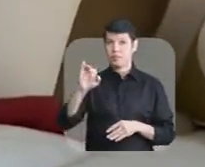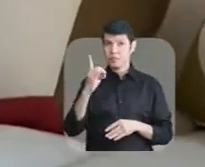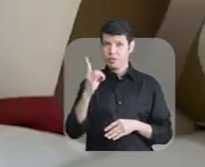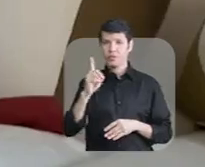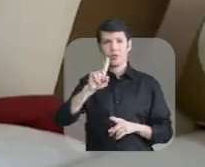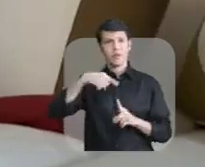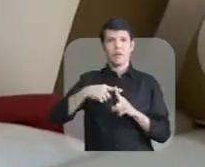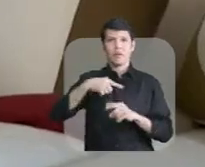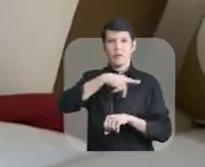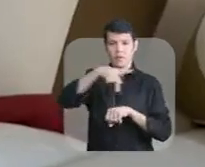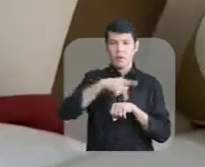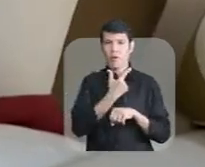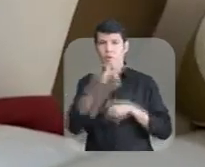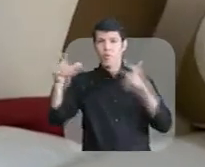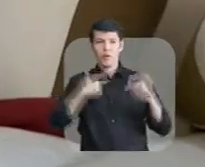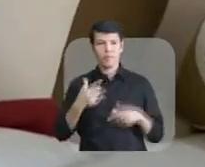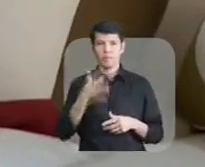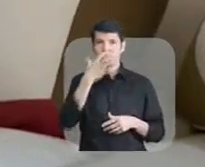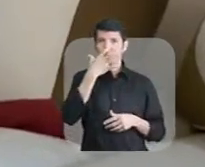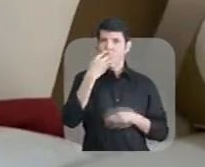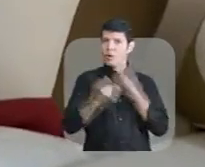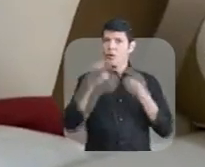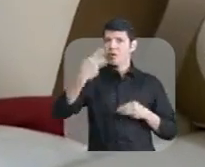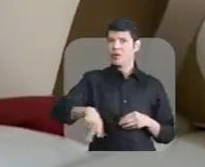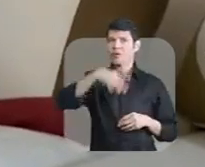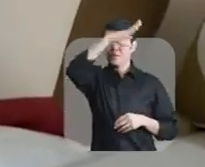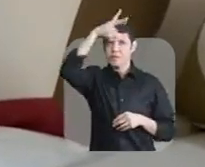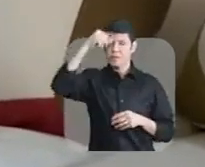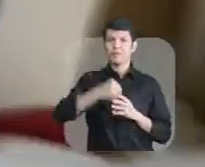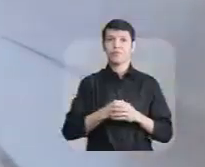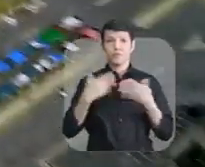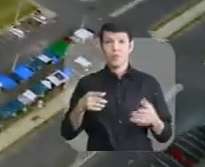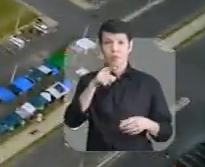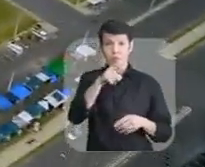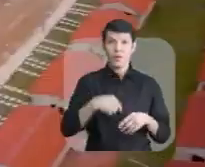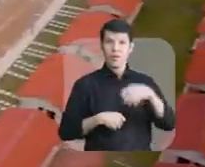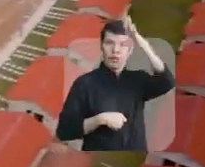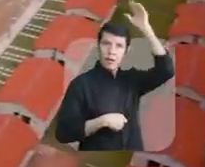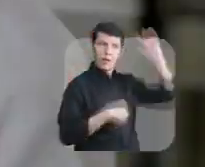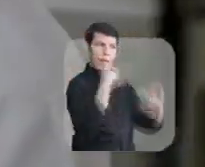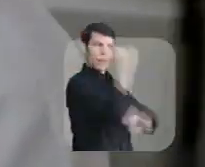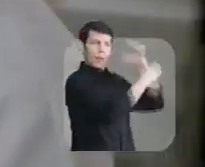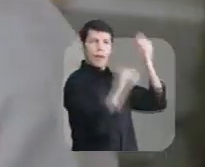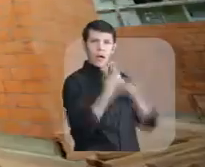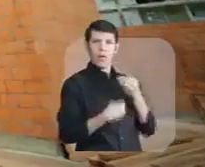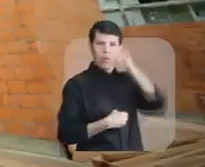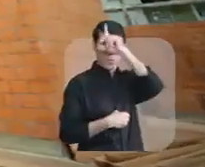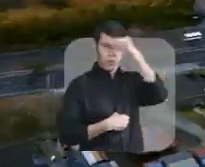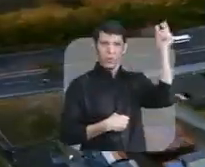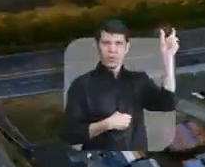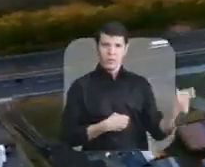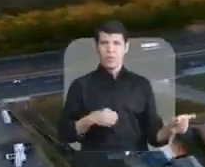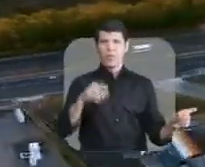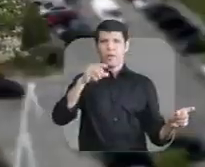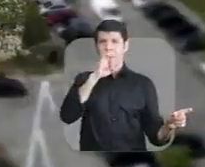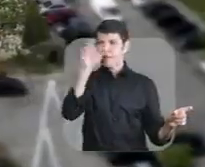mas mundialmente como um dos grandes projetos da renovação urbana Na hora de comparar, fica fácil ver quem